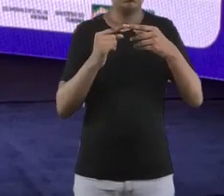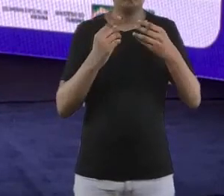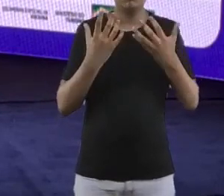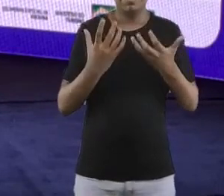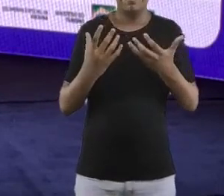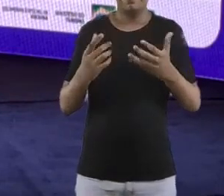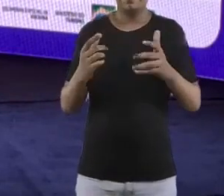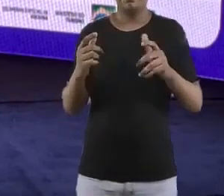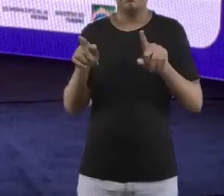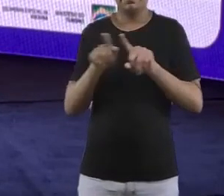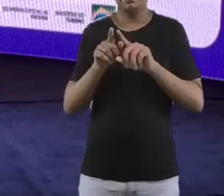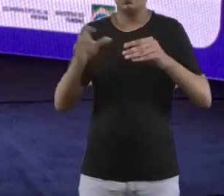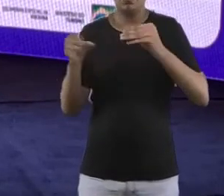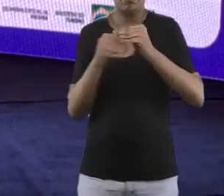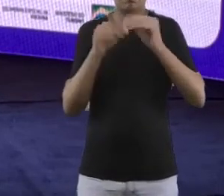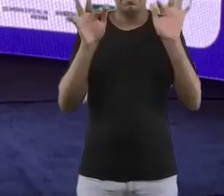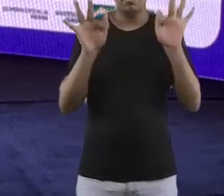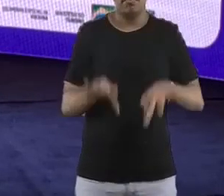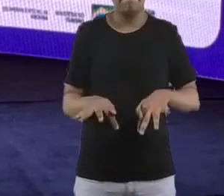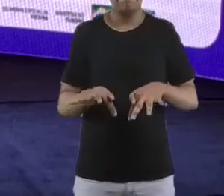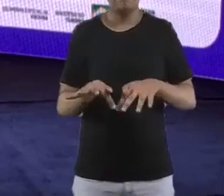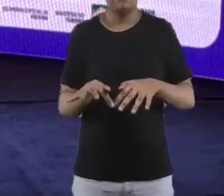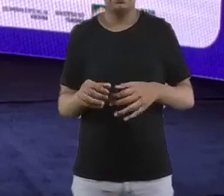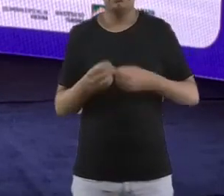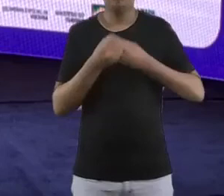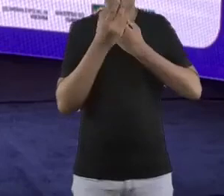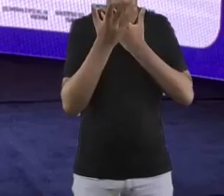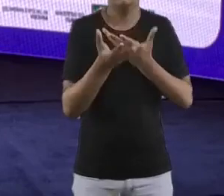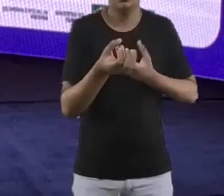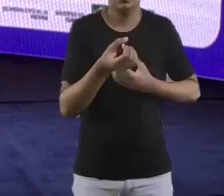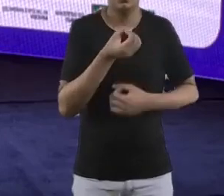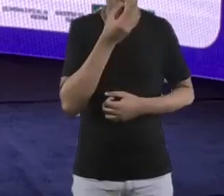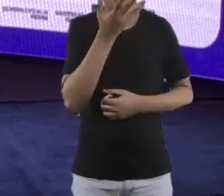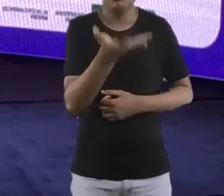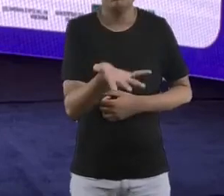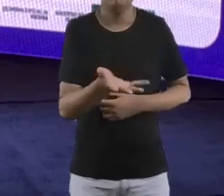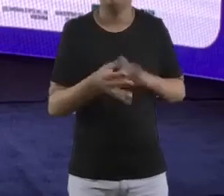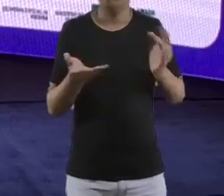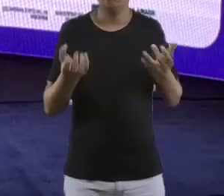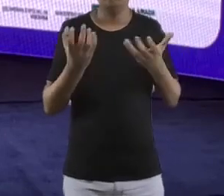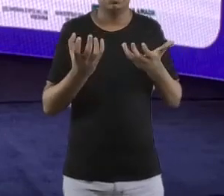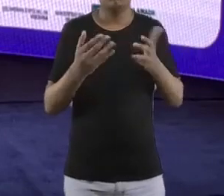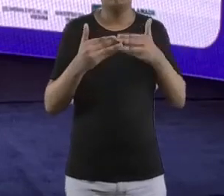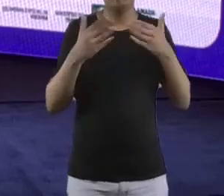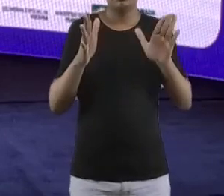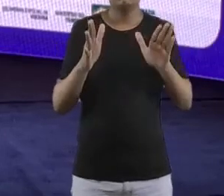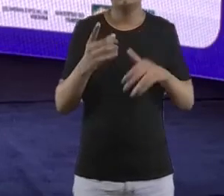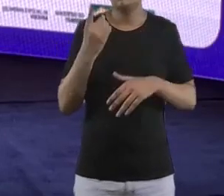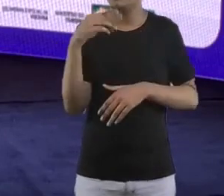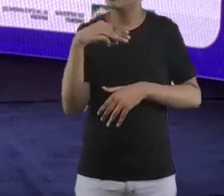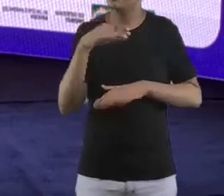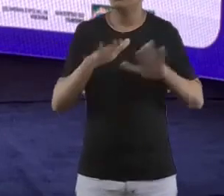final, cada um de vocês, Andresa, que não respondeu. Então, fica aberto, assim, que a gente tem mais um minuto.